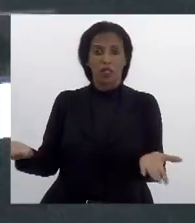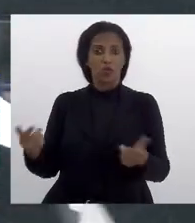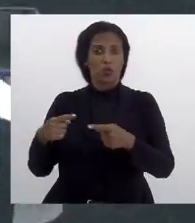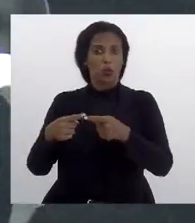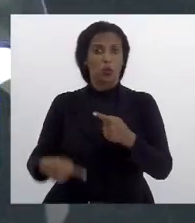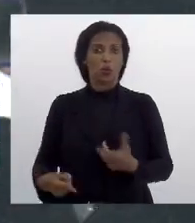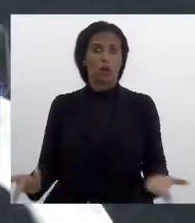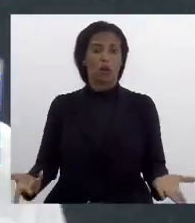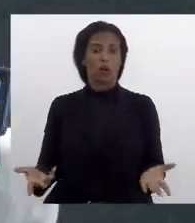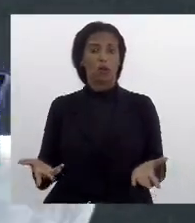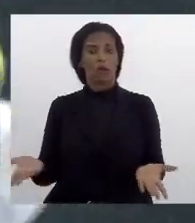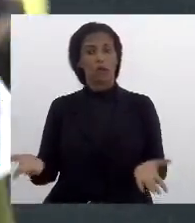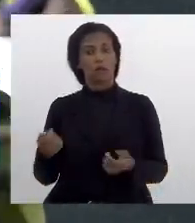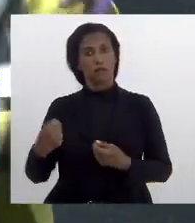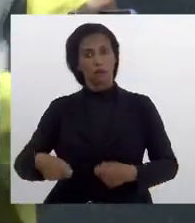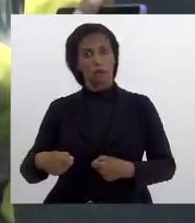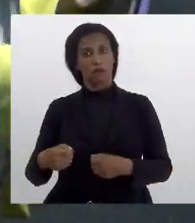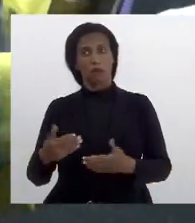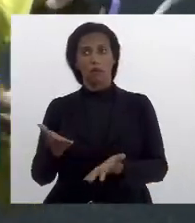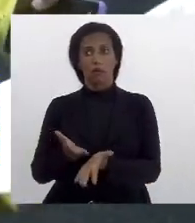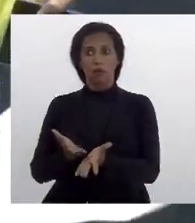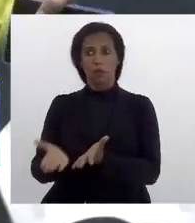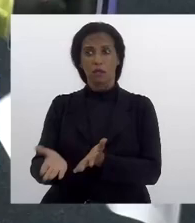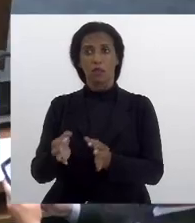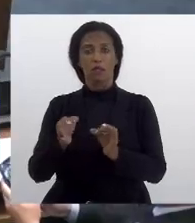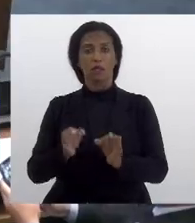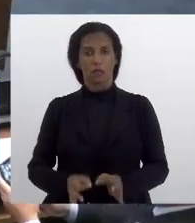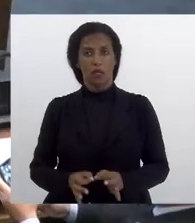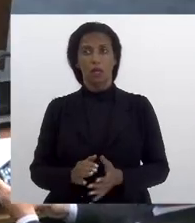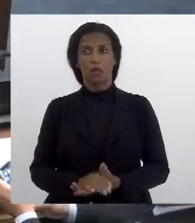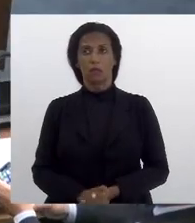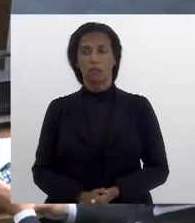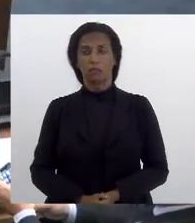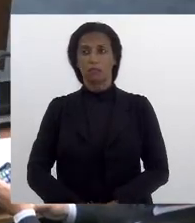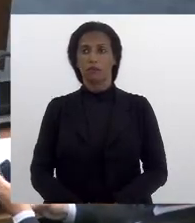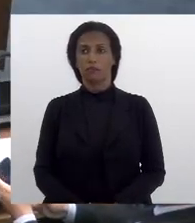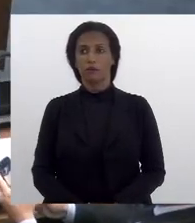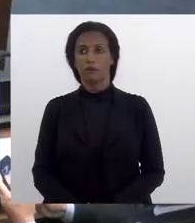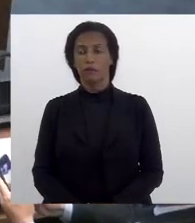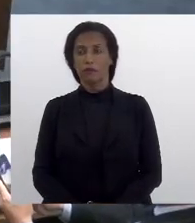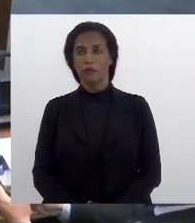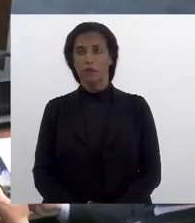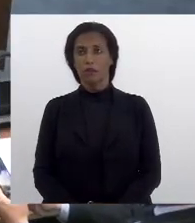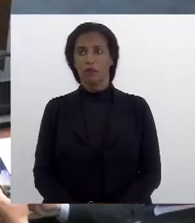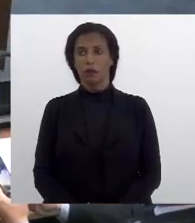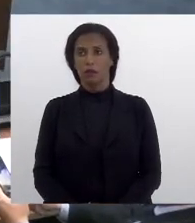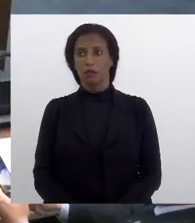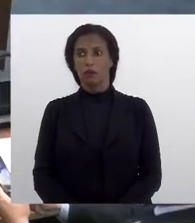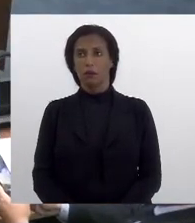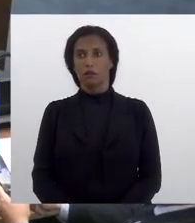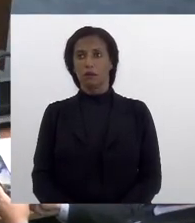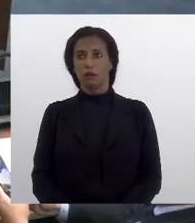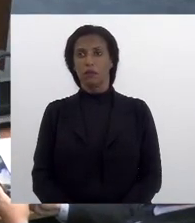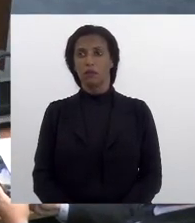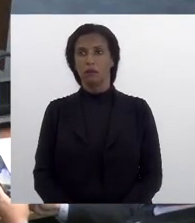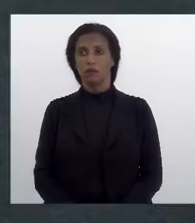tem que começar a coordenar as coisas vou aí para você ver de pé se abrir e